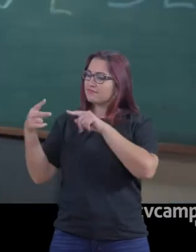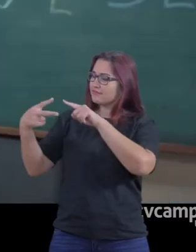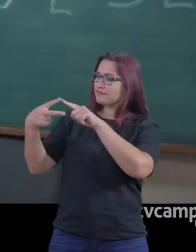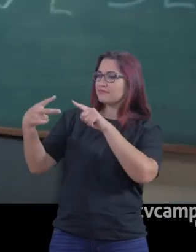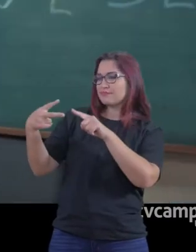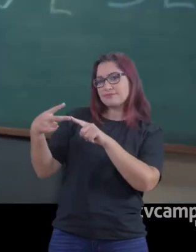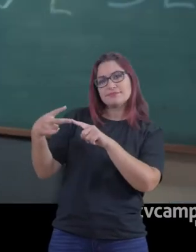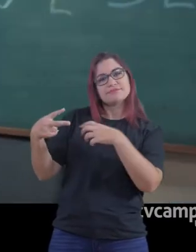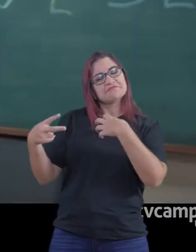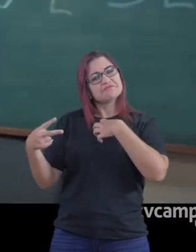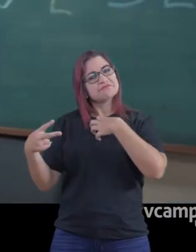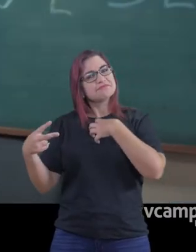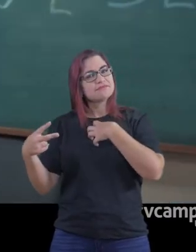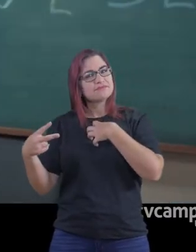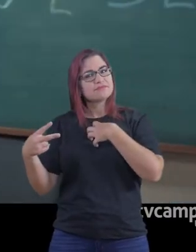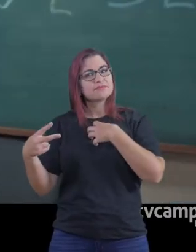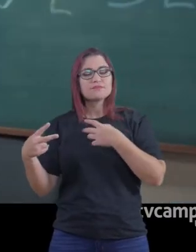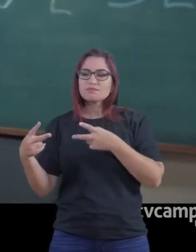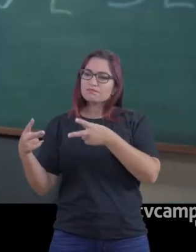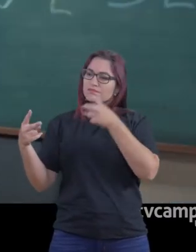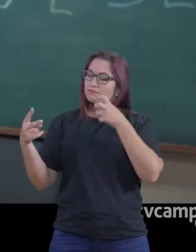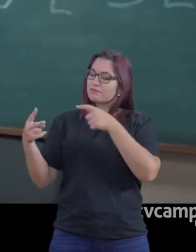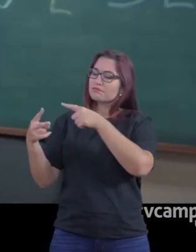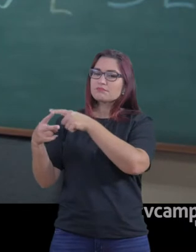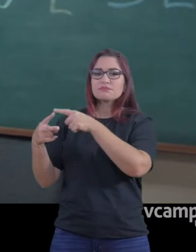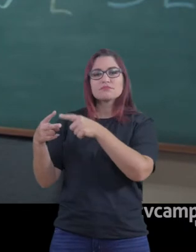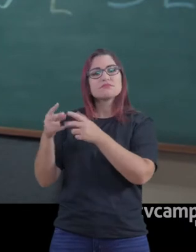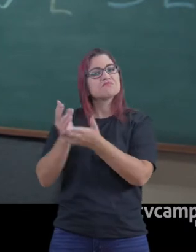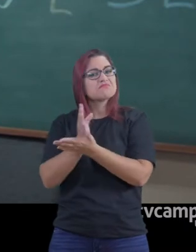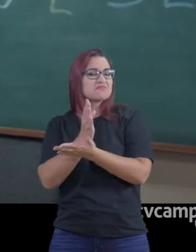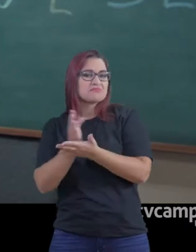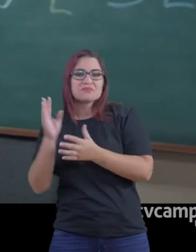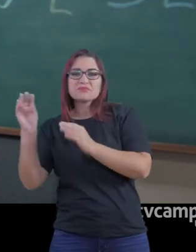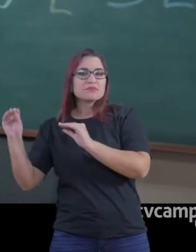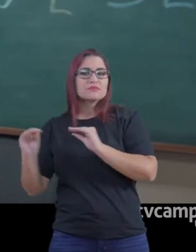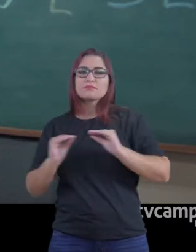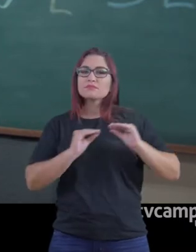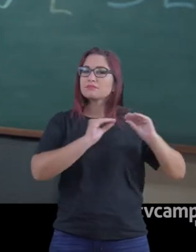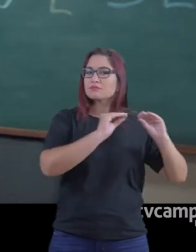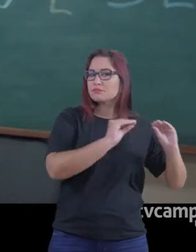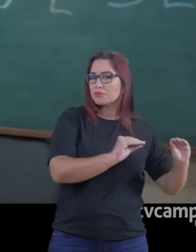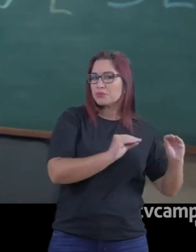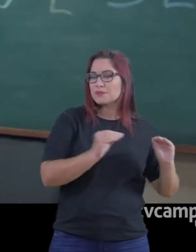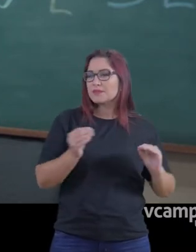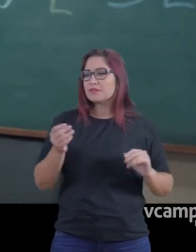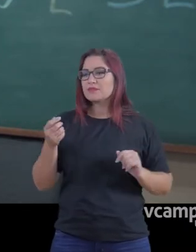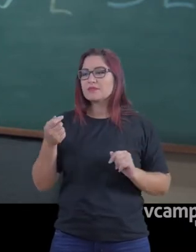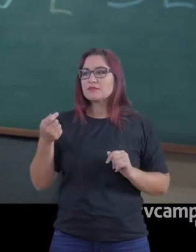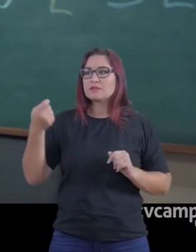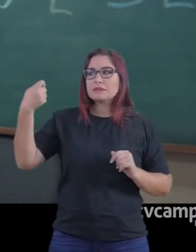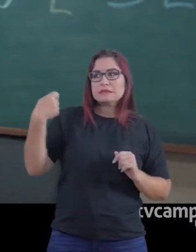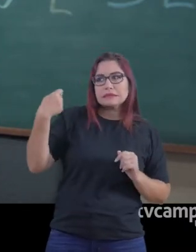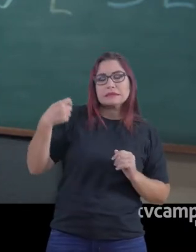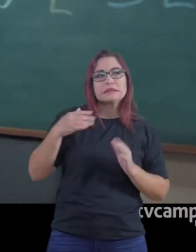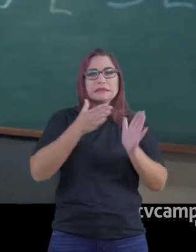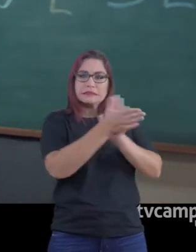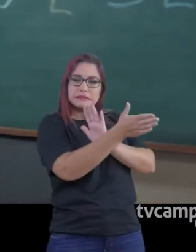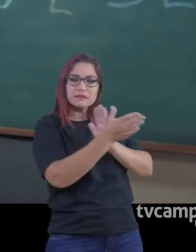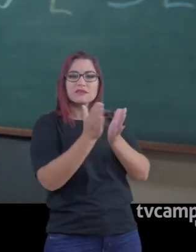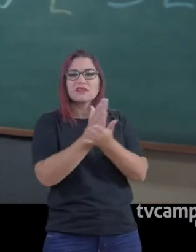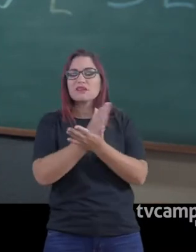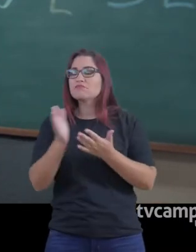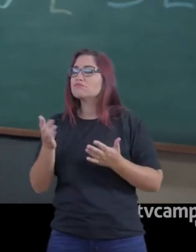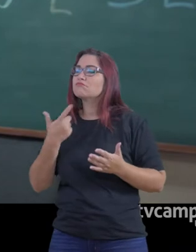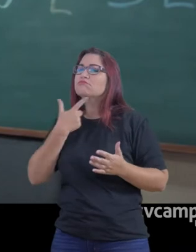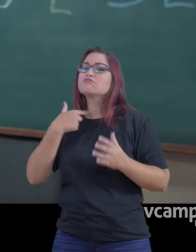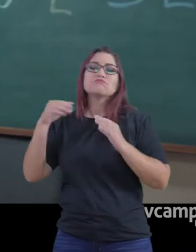como é que a gente vai dizer que determinadas pessoas migram de maneira forçada, e determinadas pessoas são